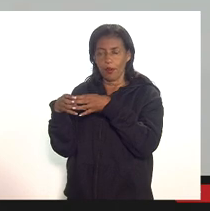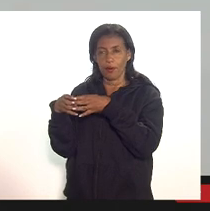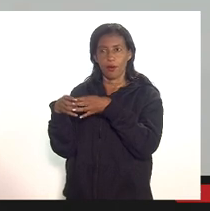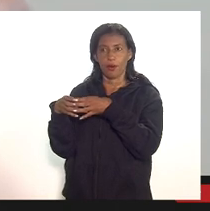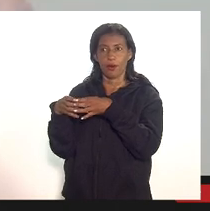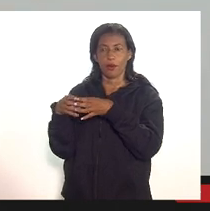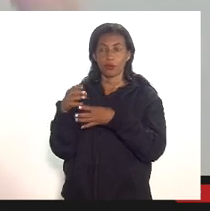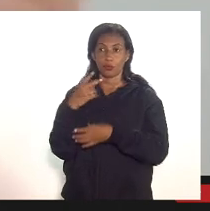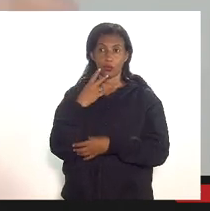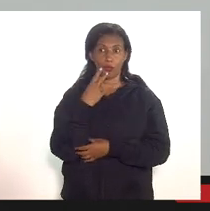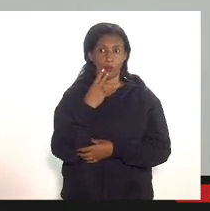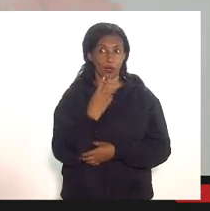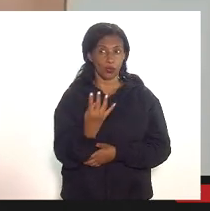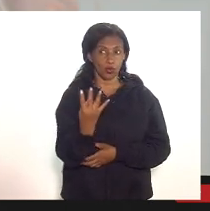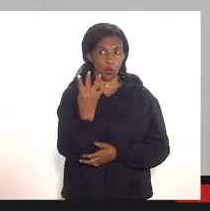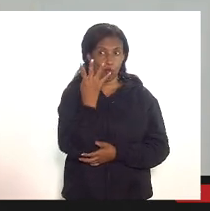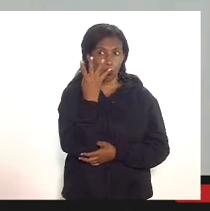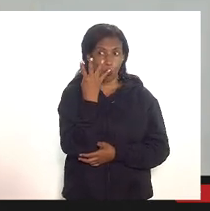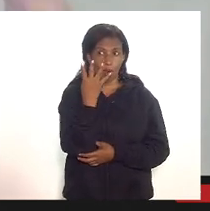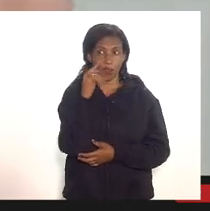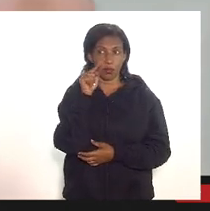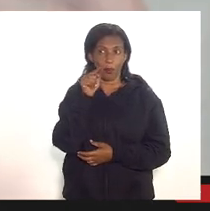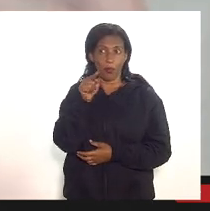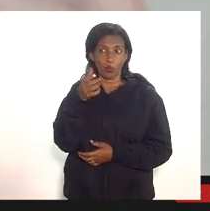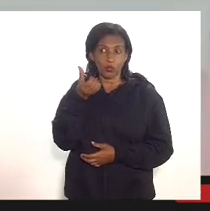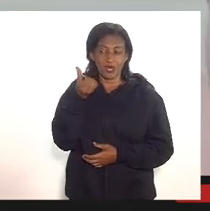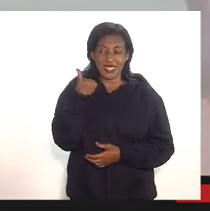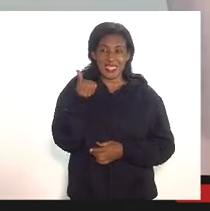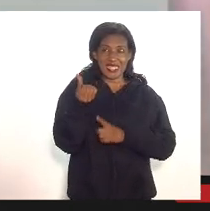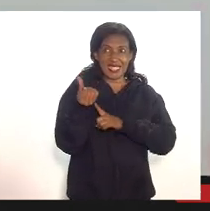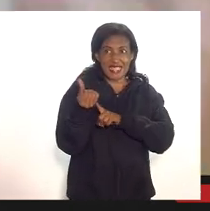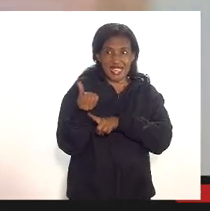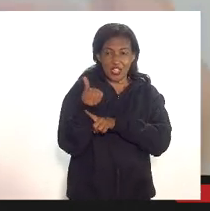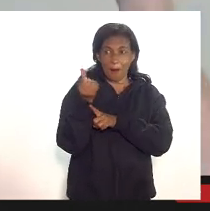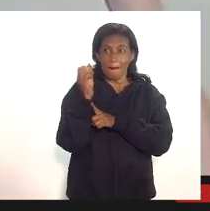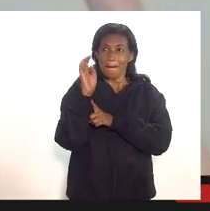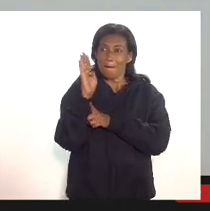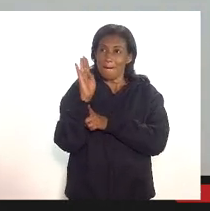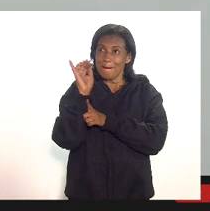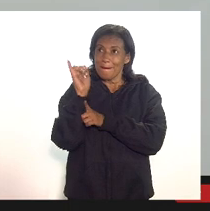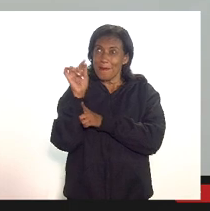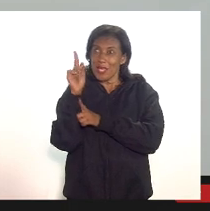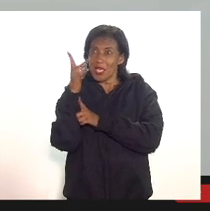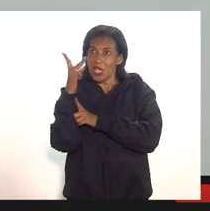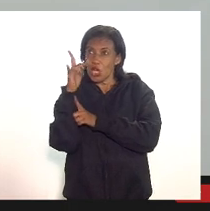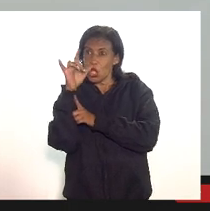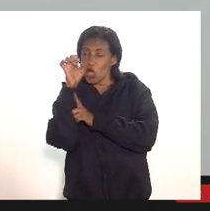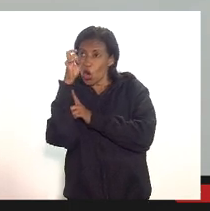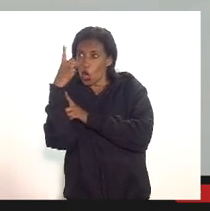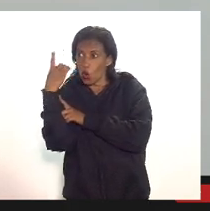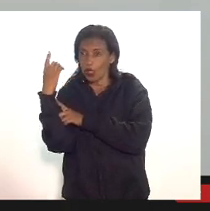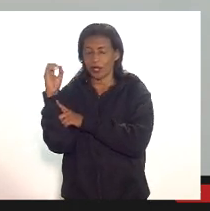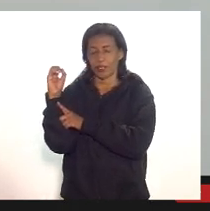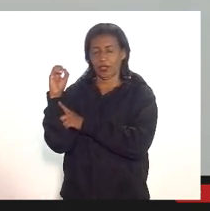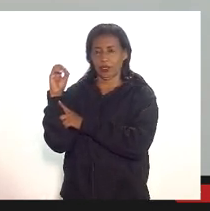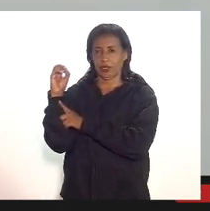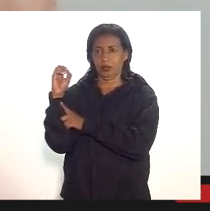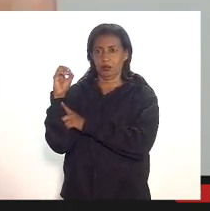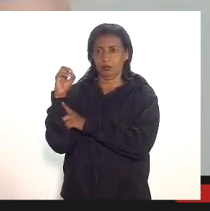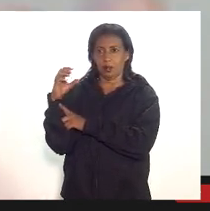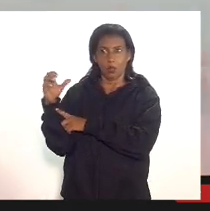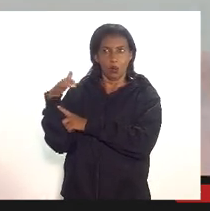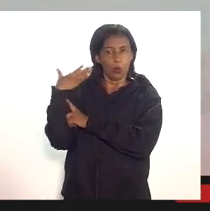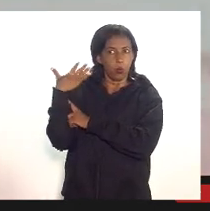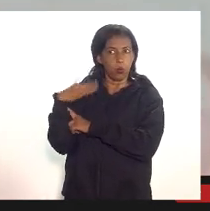deputado Rodeck 4.6 bilhões em dedução ou seja 1.5 bilhões